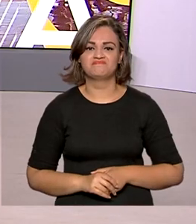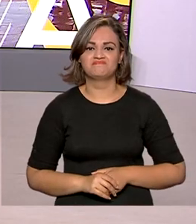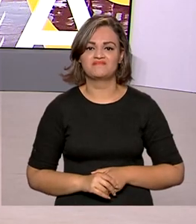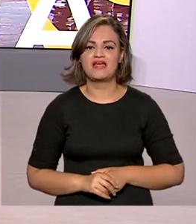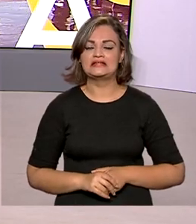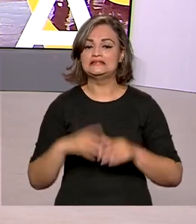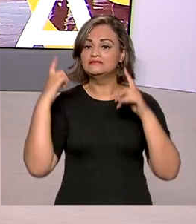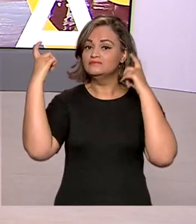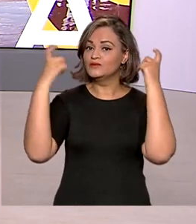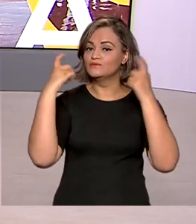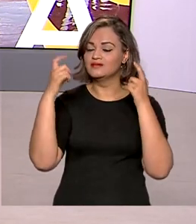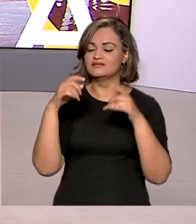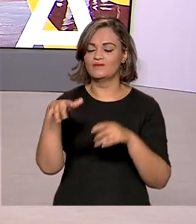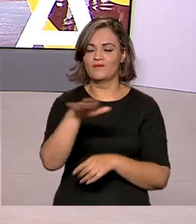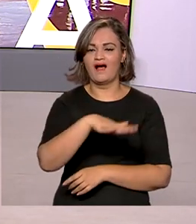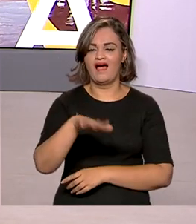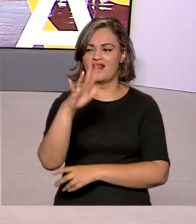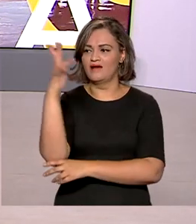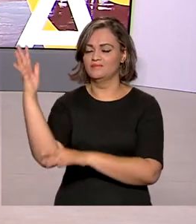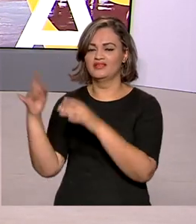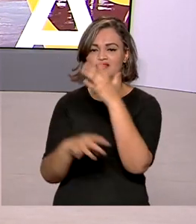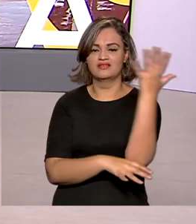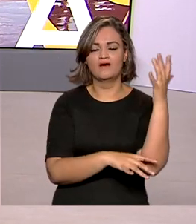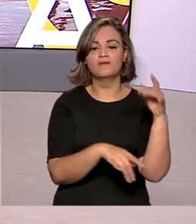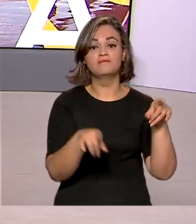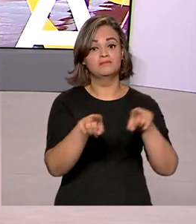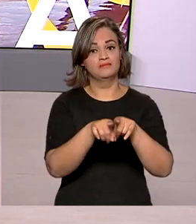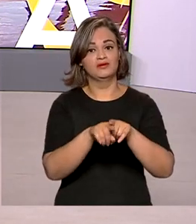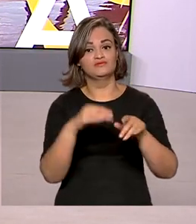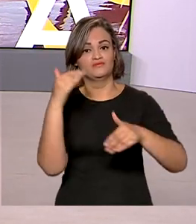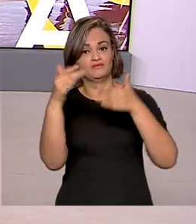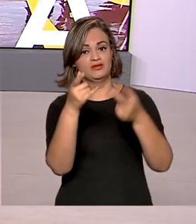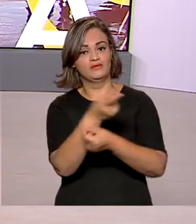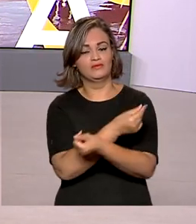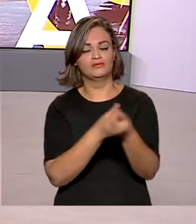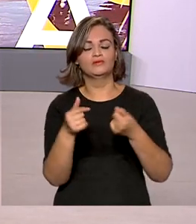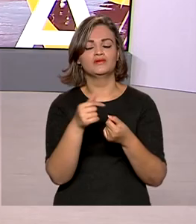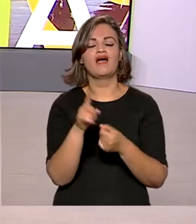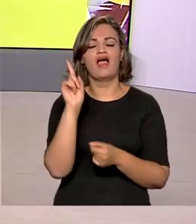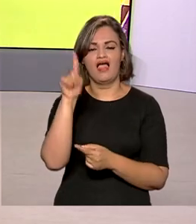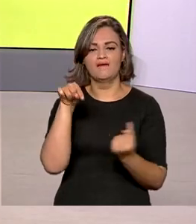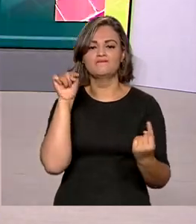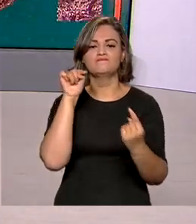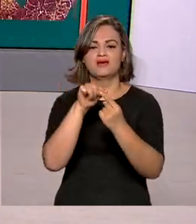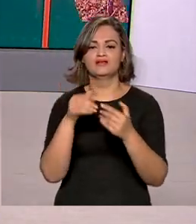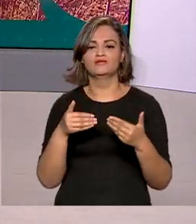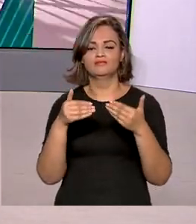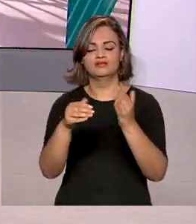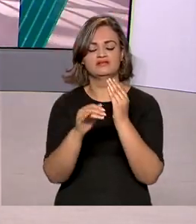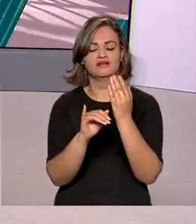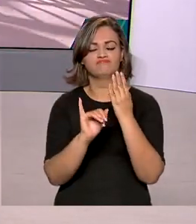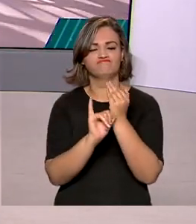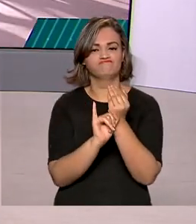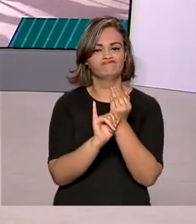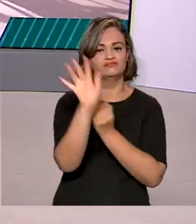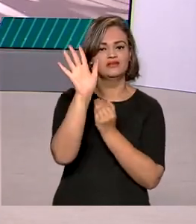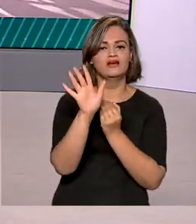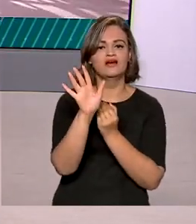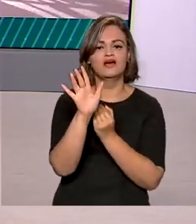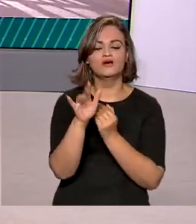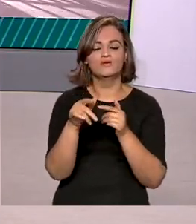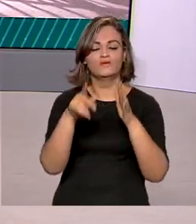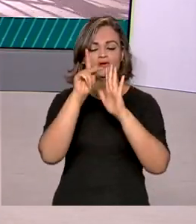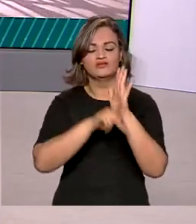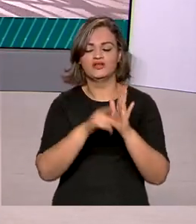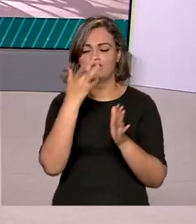A preocupação ambiental associada ao desenvolvimento econômico está entre as metas do Ministério do Meio Ambiente por meio do Lixão